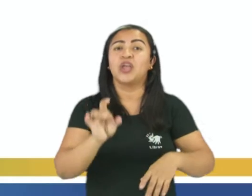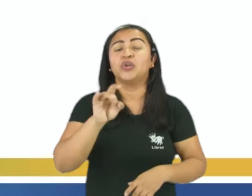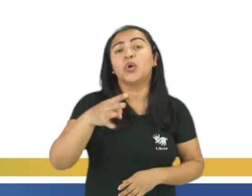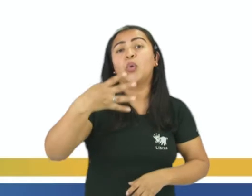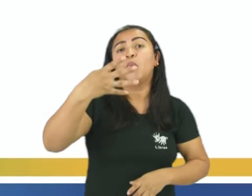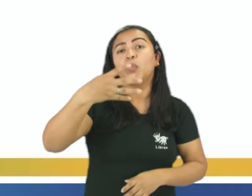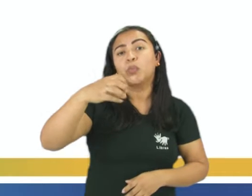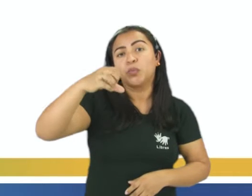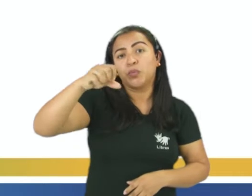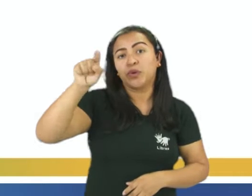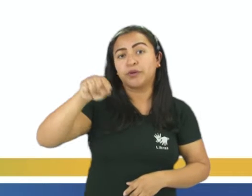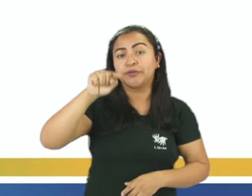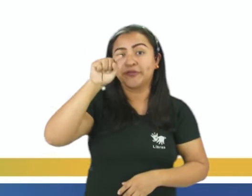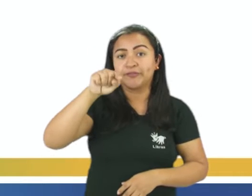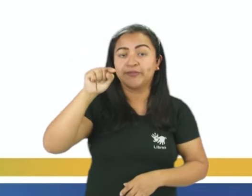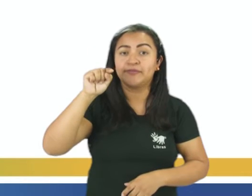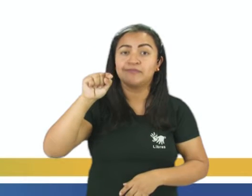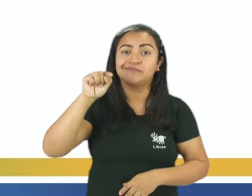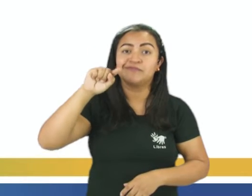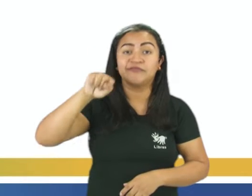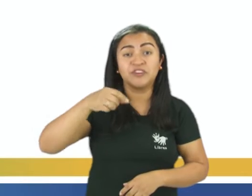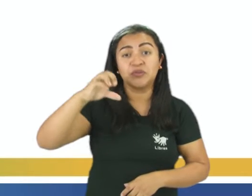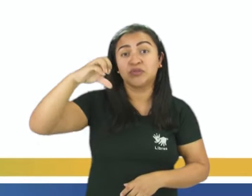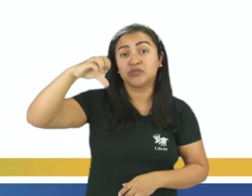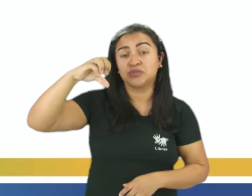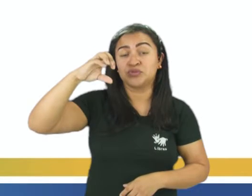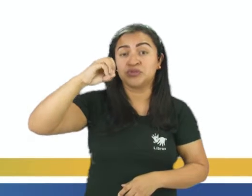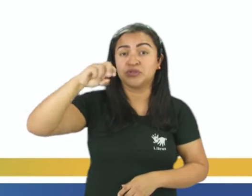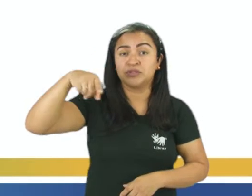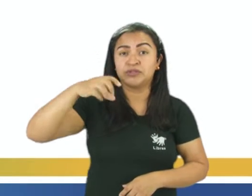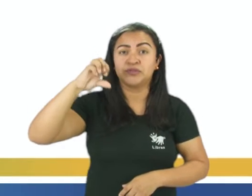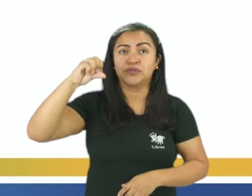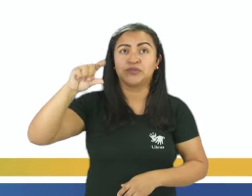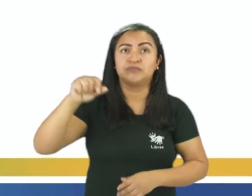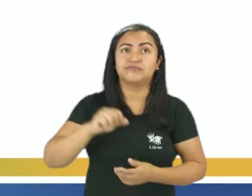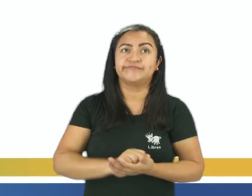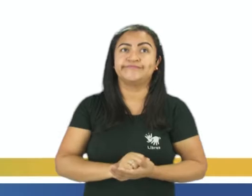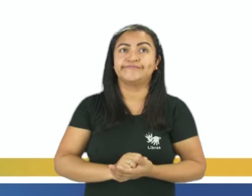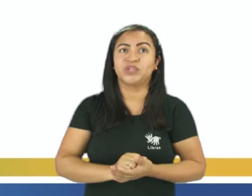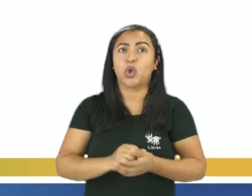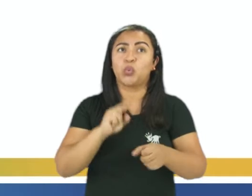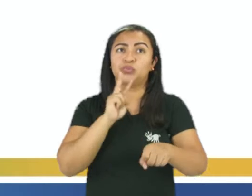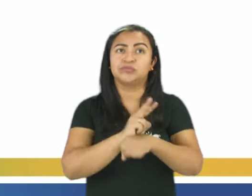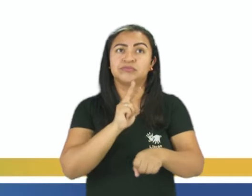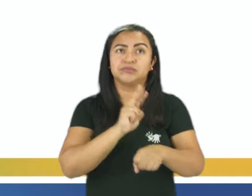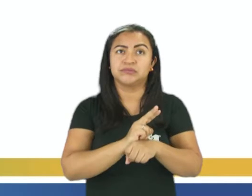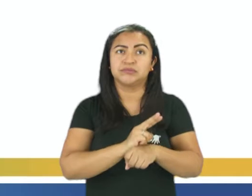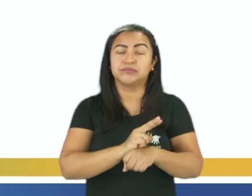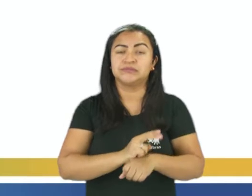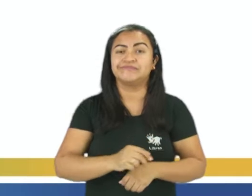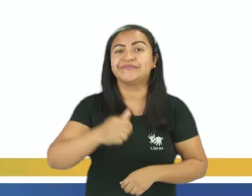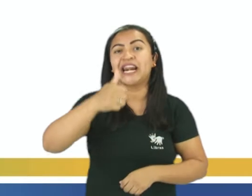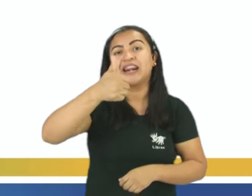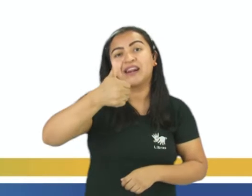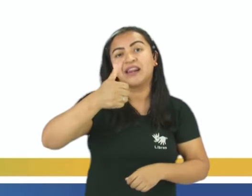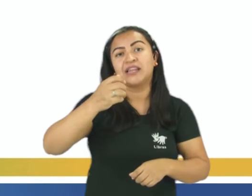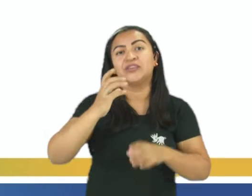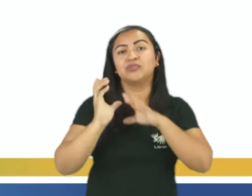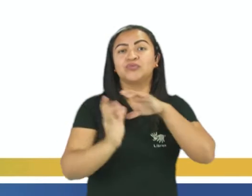,09%, certo? Olha a coleta de esgoto, 10,7%.